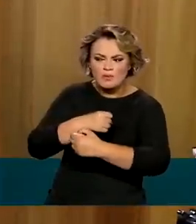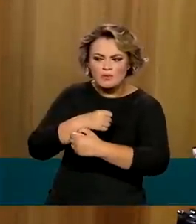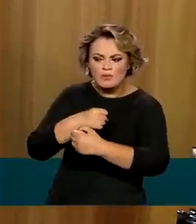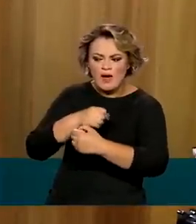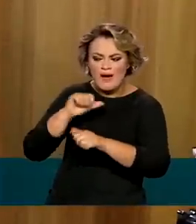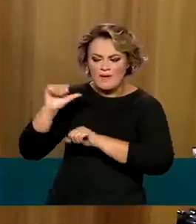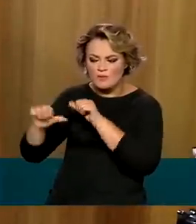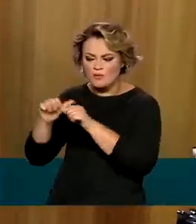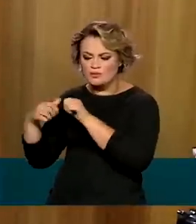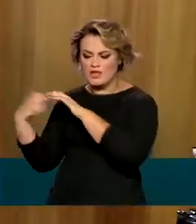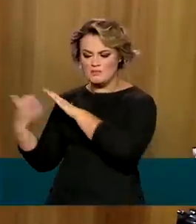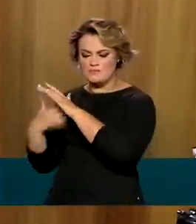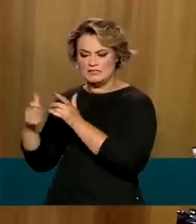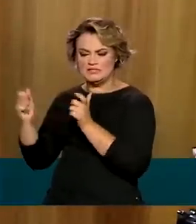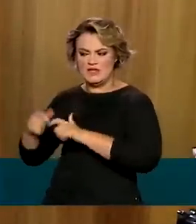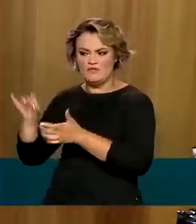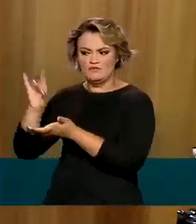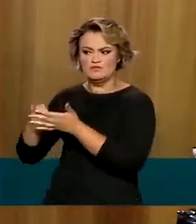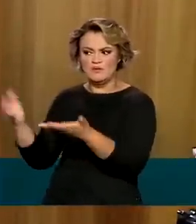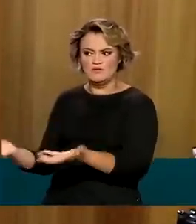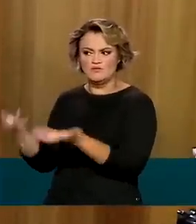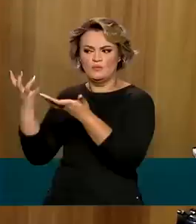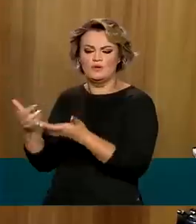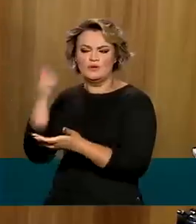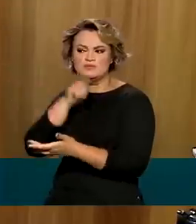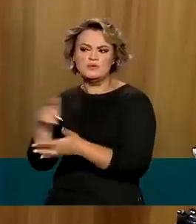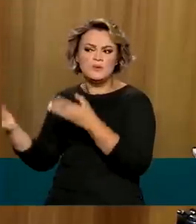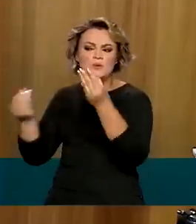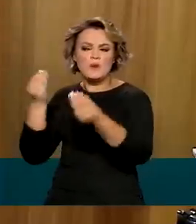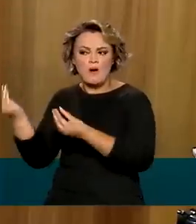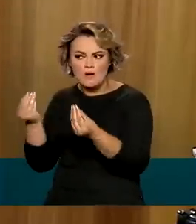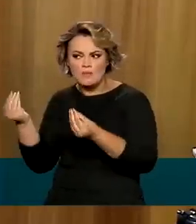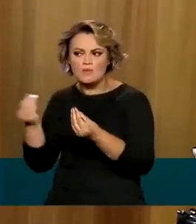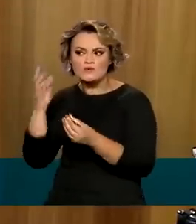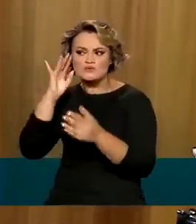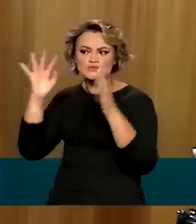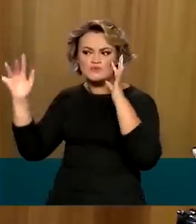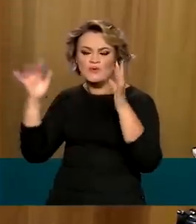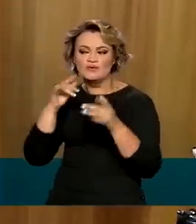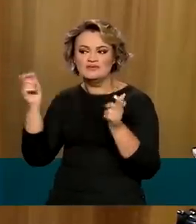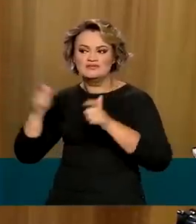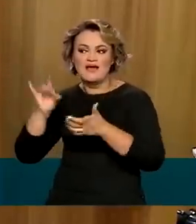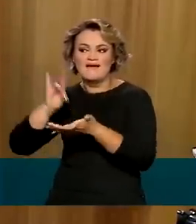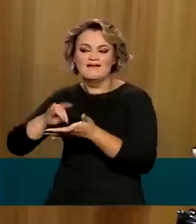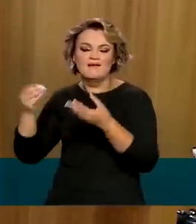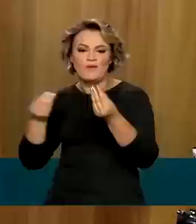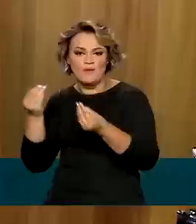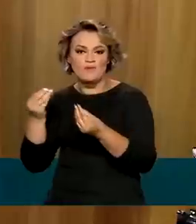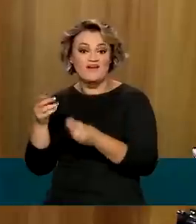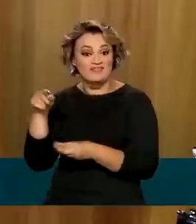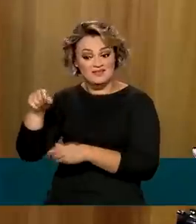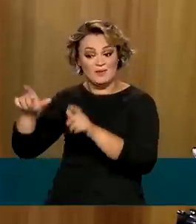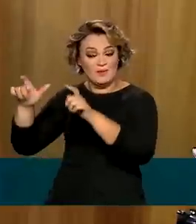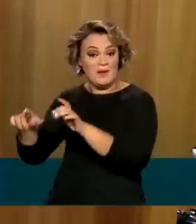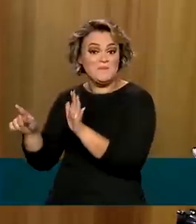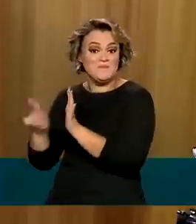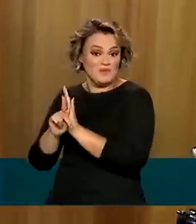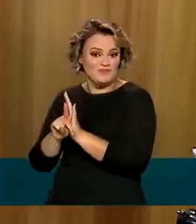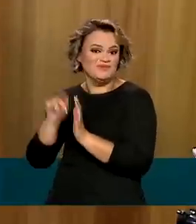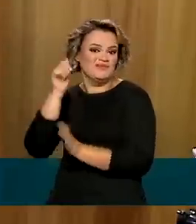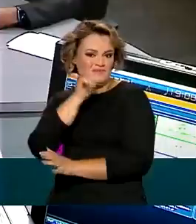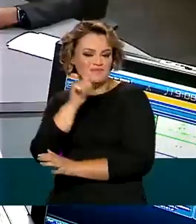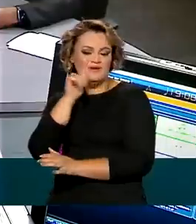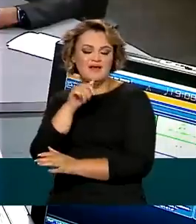transforma isso e ajuda com que ela cresça o negócio dela, que ela realize os sonhos da família. E aí vai ter um cantinho e todo um